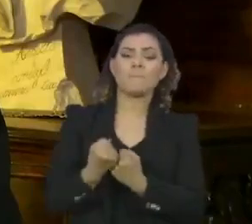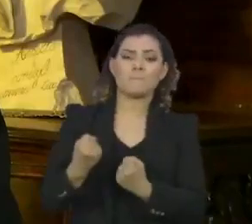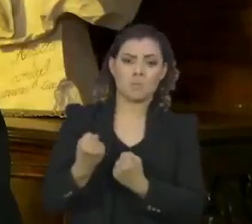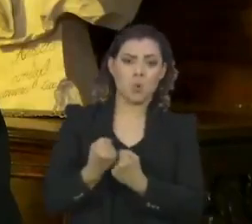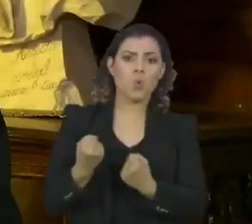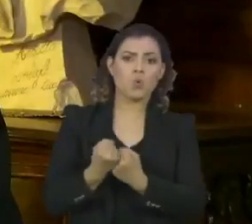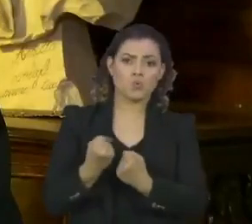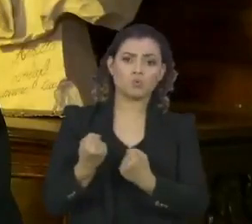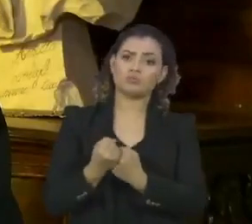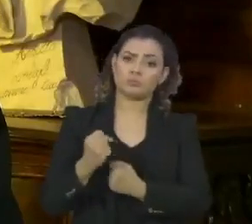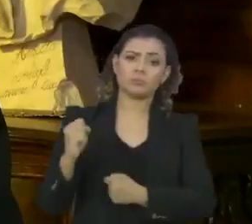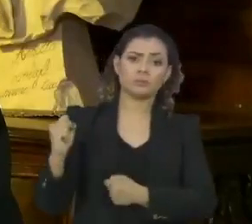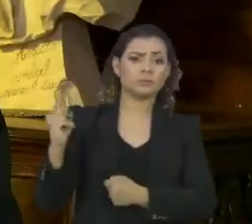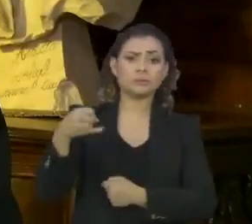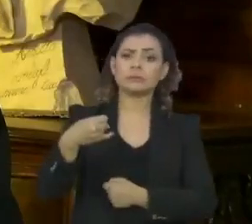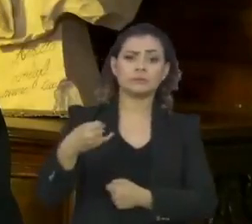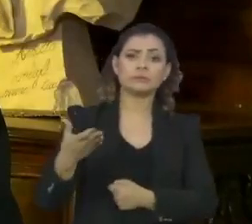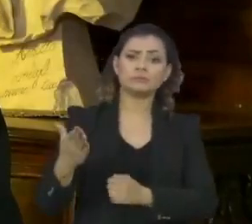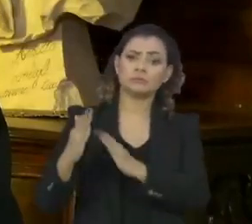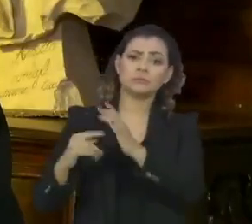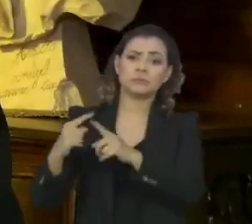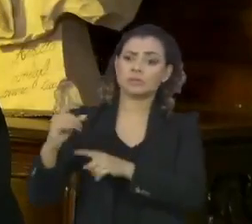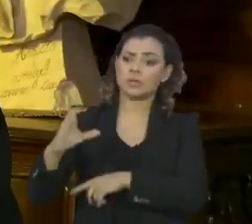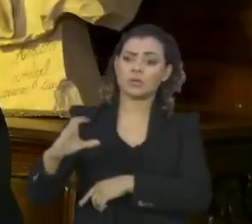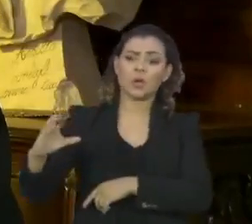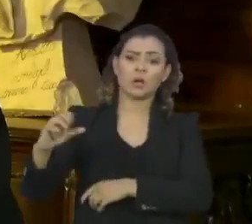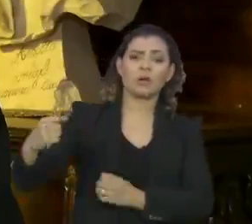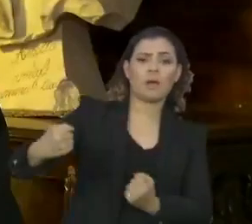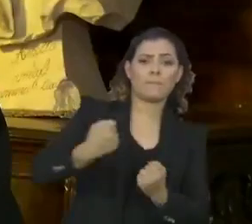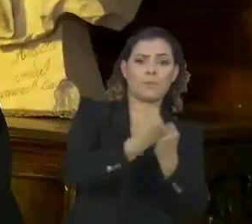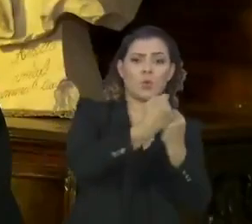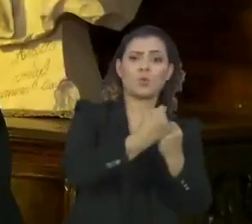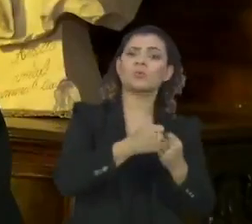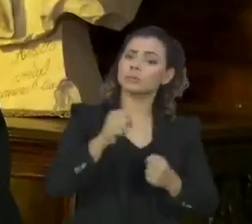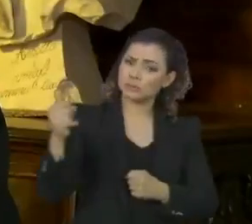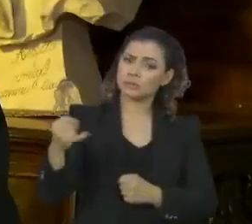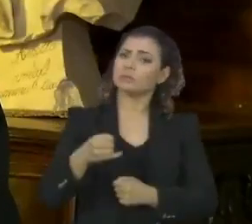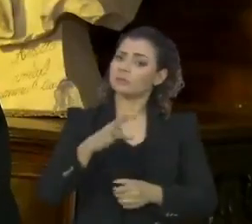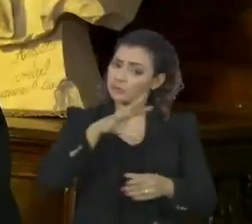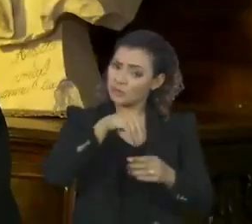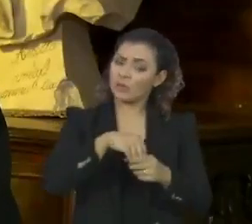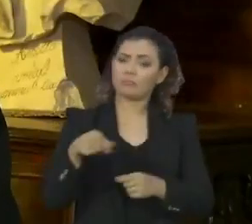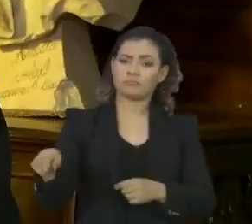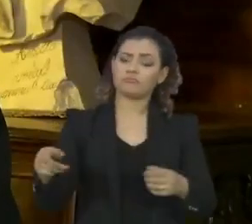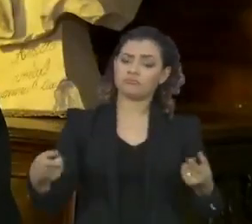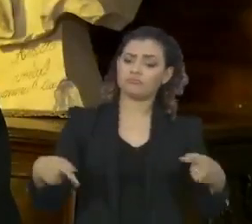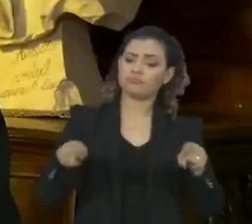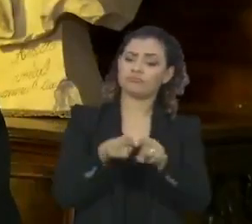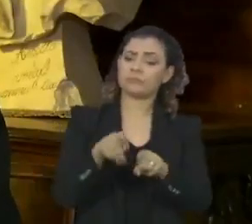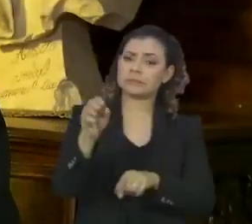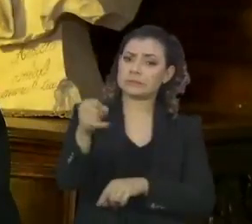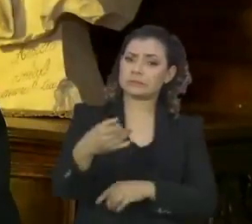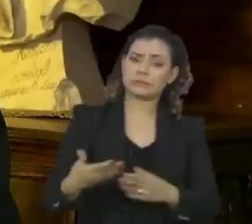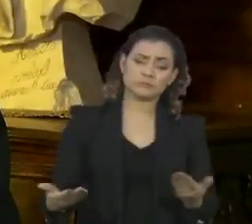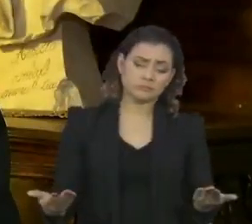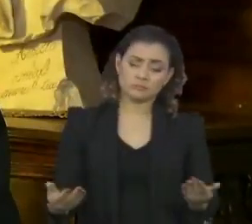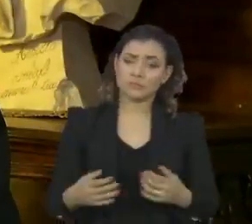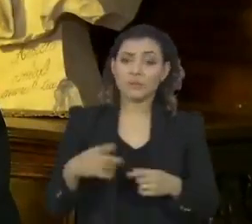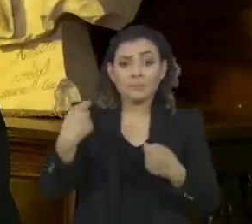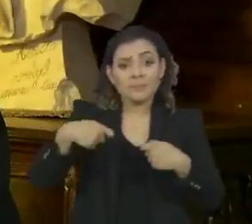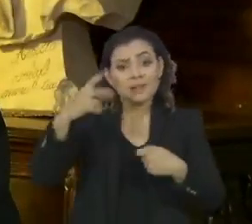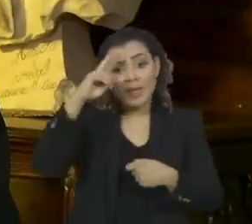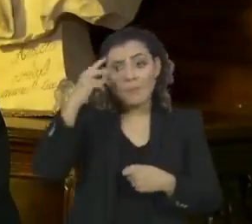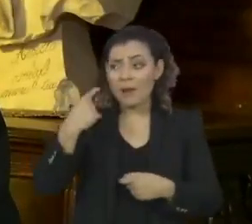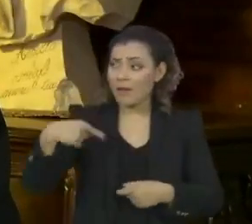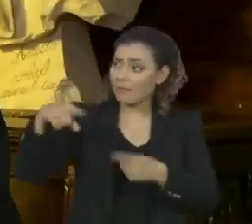pela Igreja, nos espaços da Igreja, porque é preciso recordar